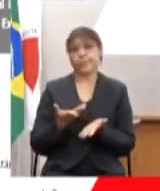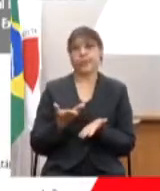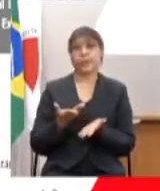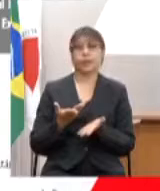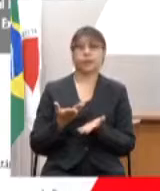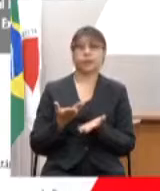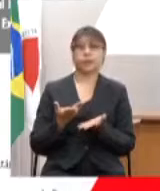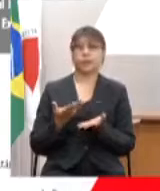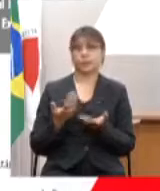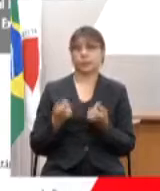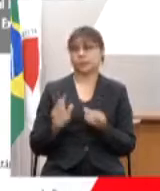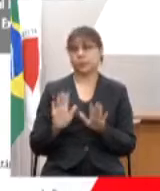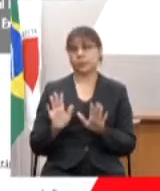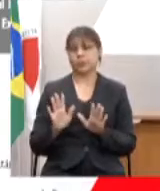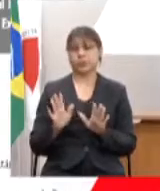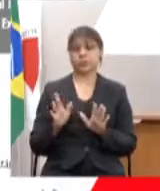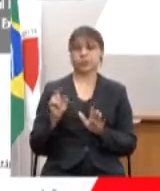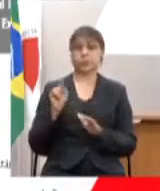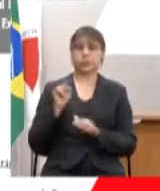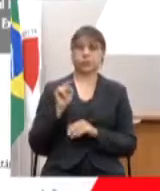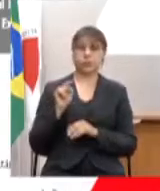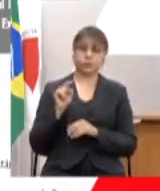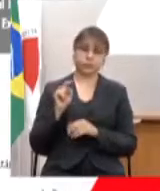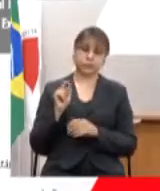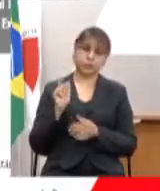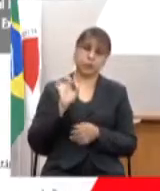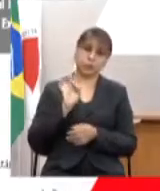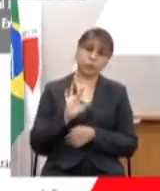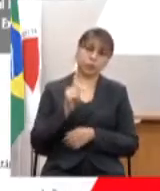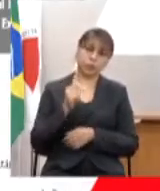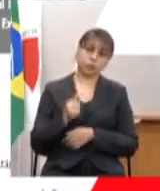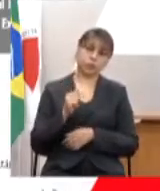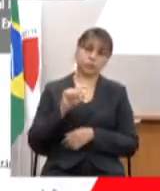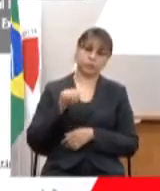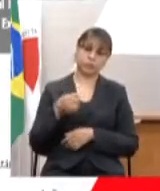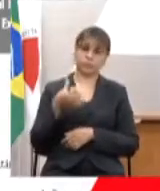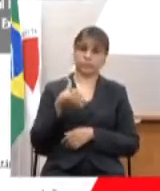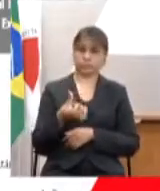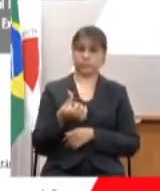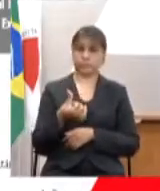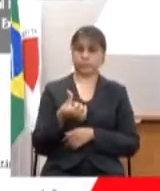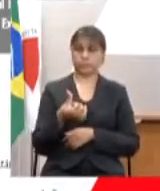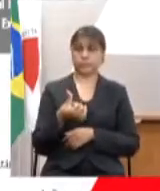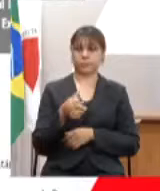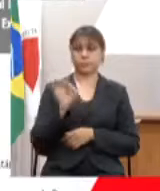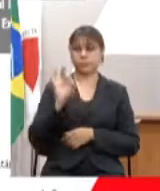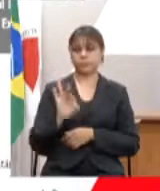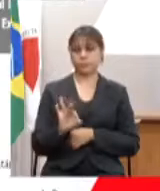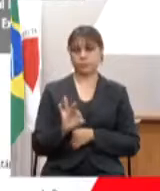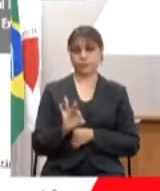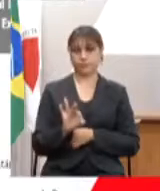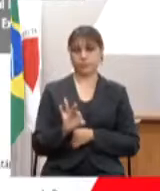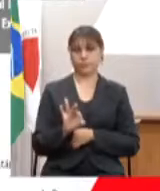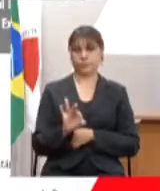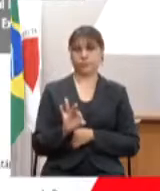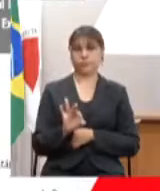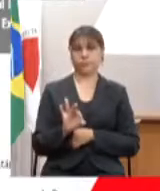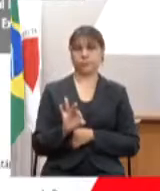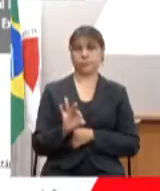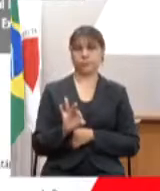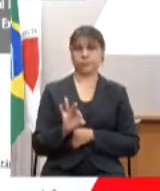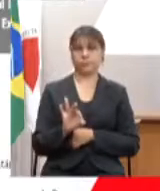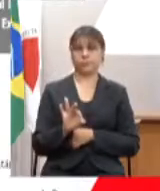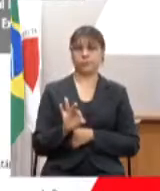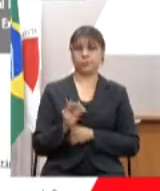é apenas 7,6% do